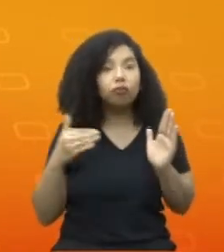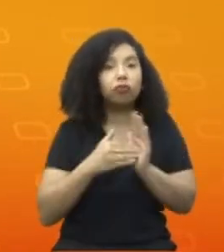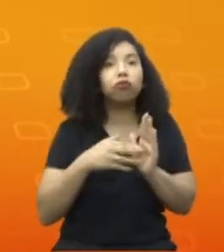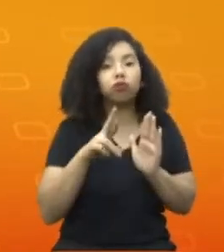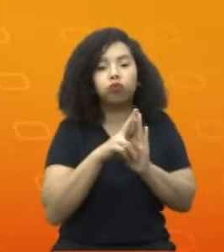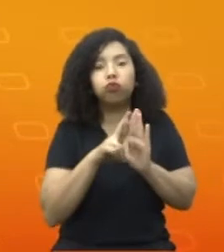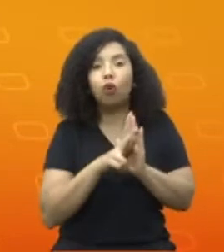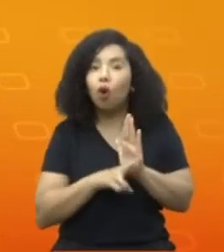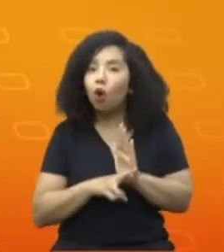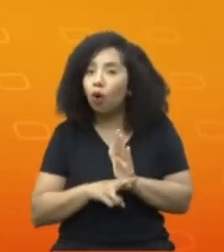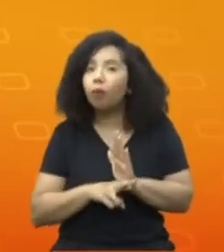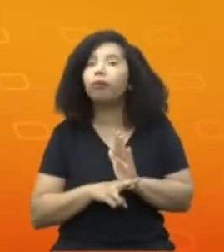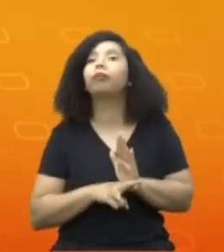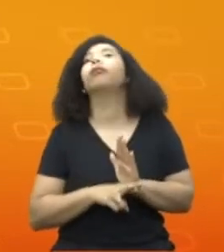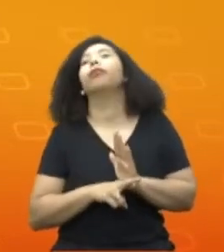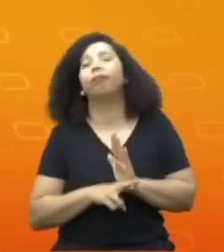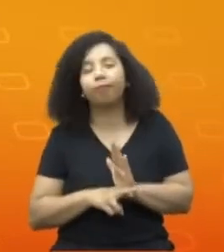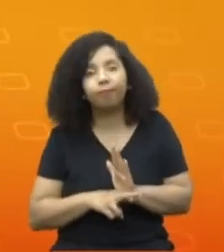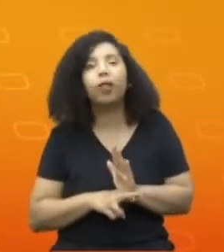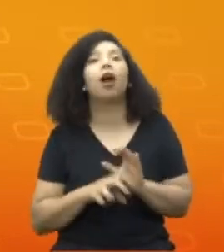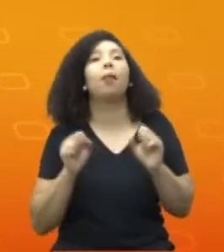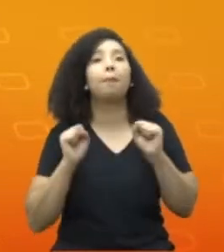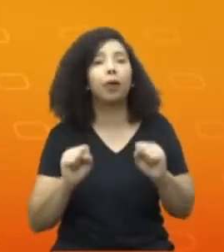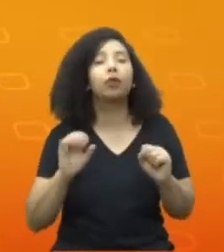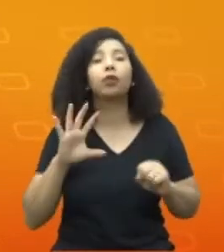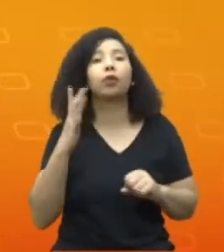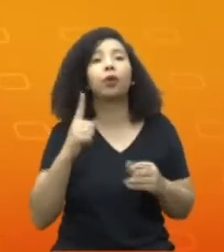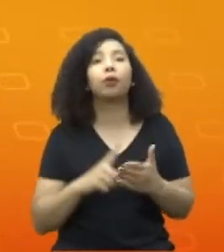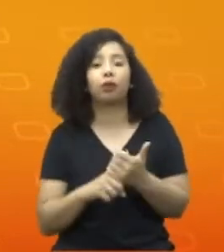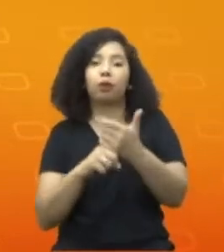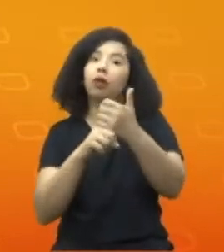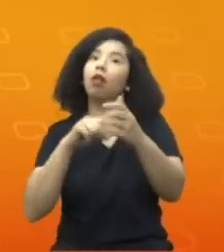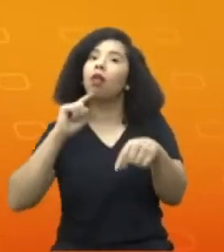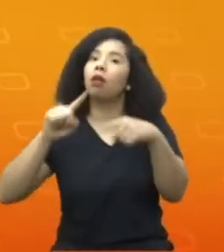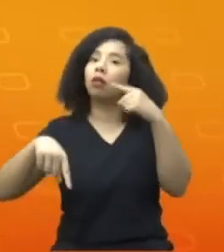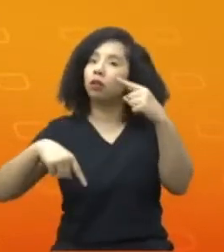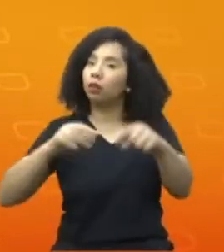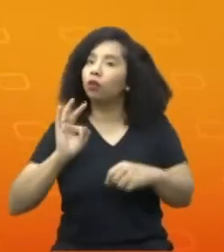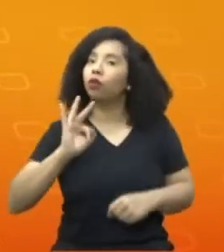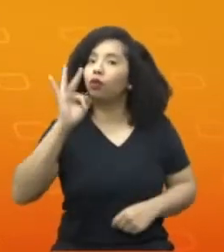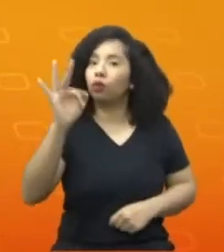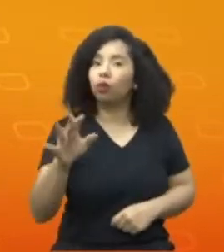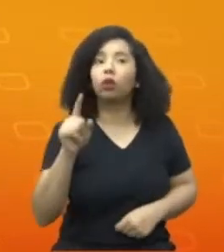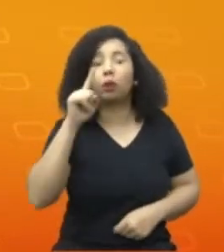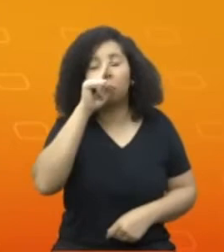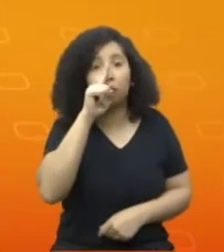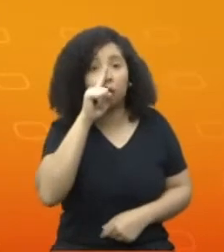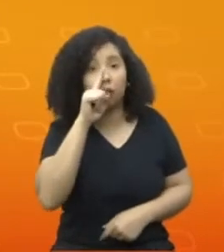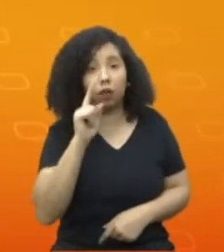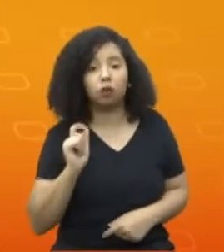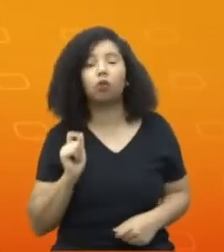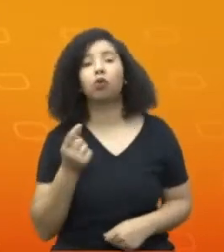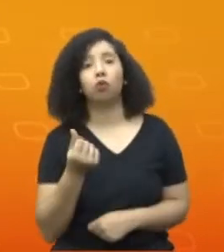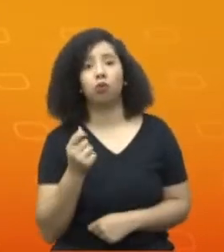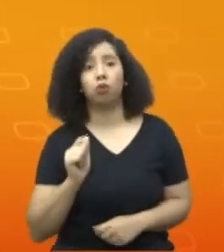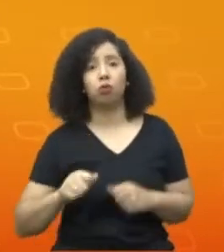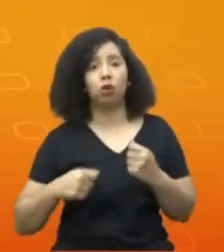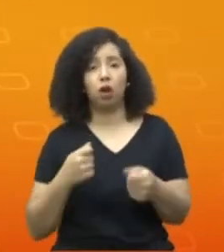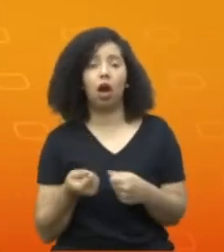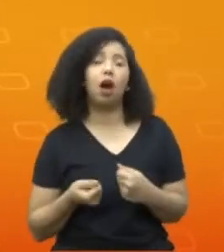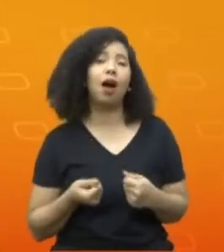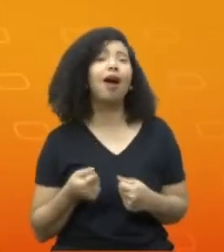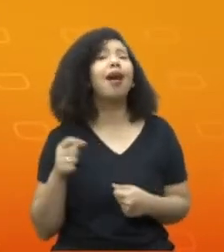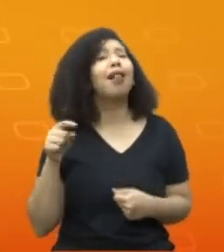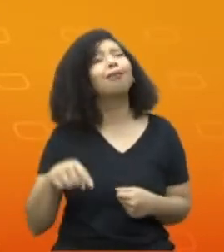freios e amarras e limites, essa tecnologia pode virar ameaça para todos os modelos de negócio existentes. A tecnologia não veio para fazer